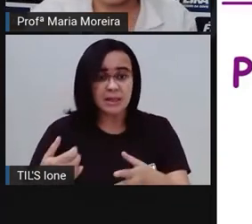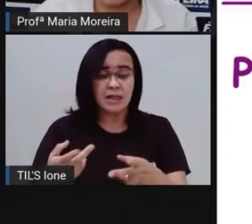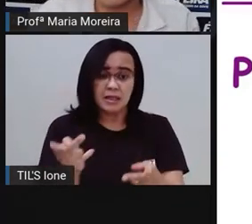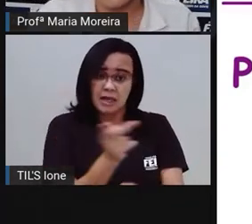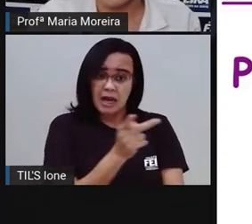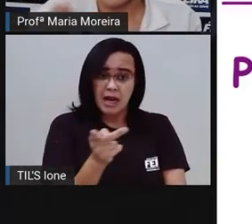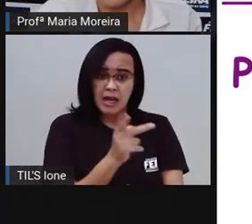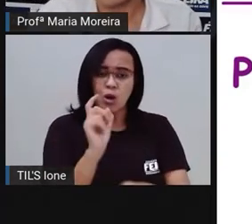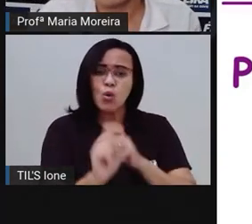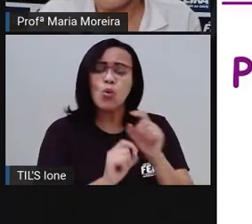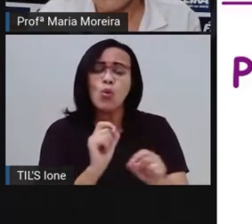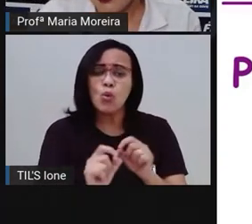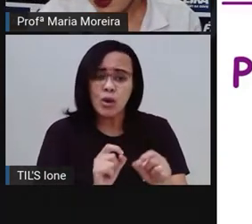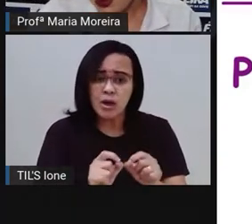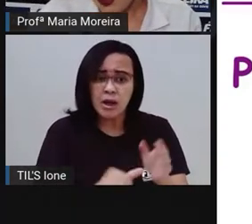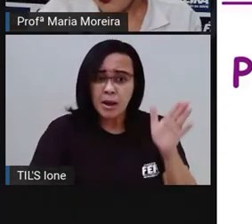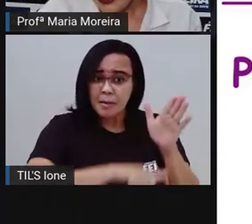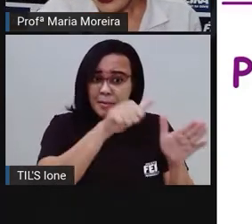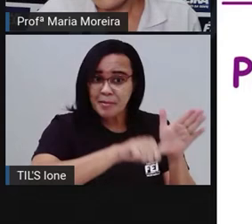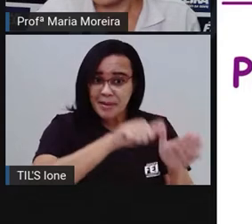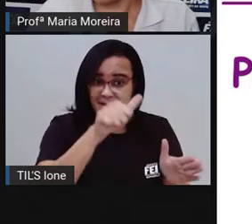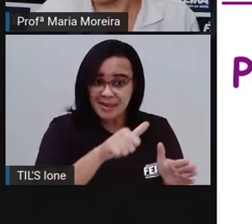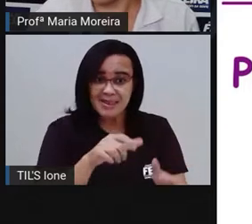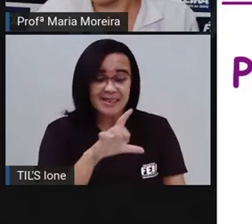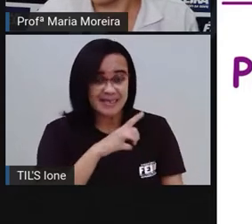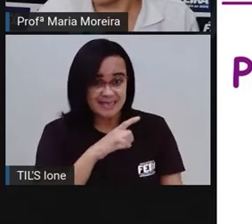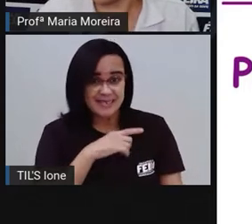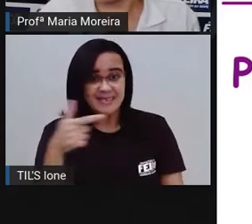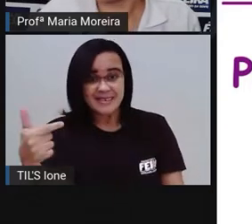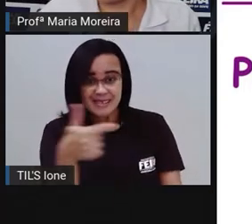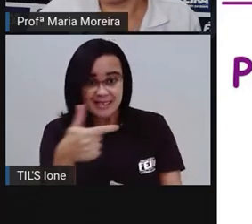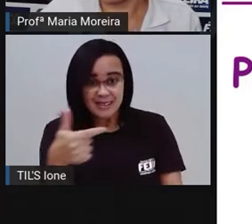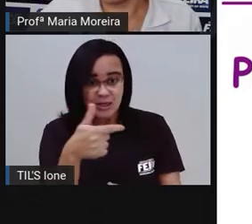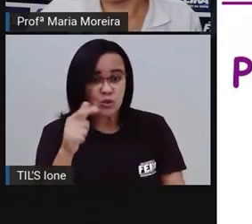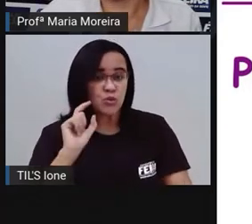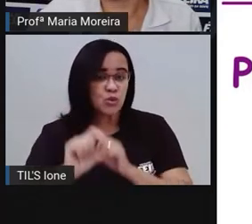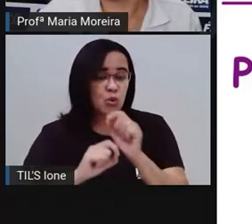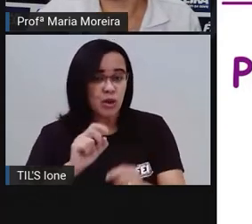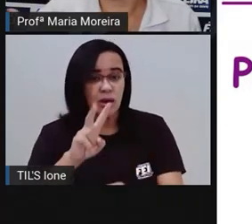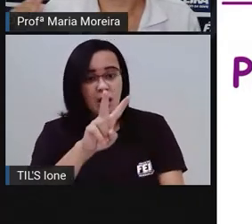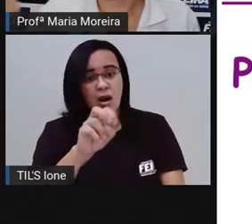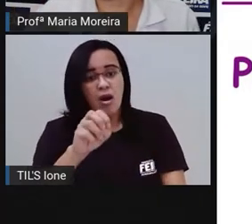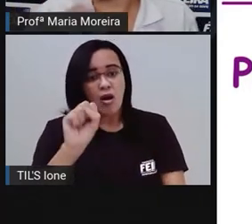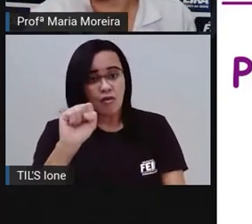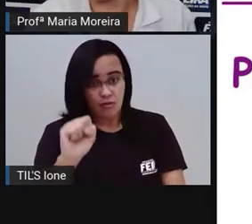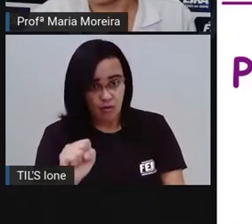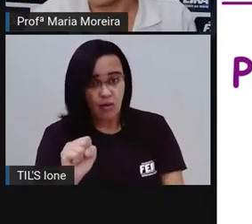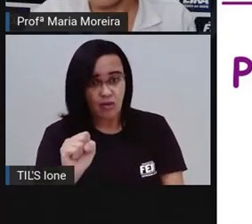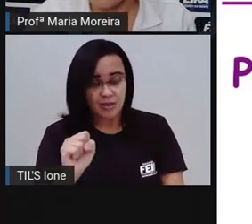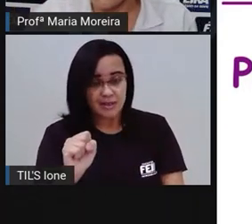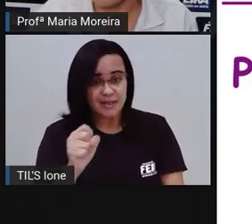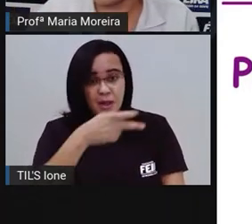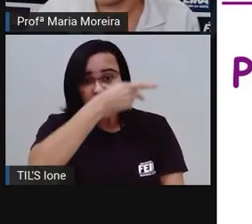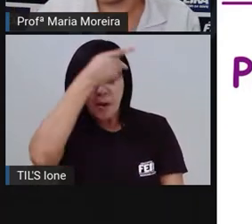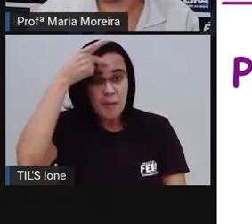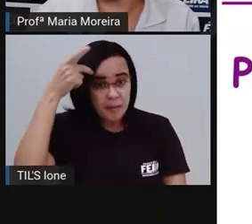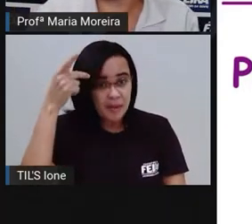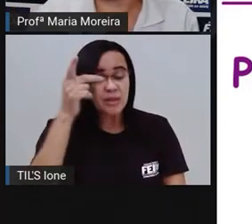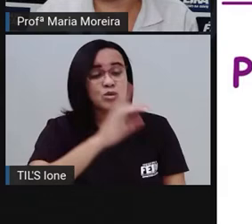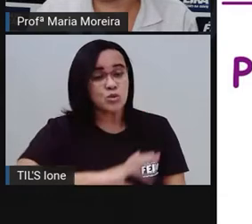seríamos o quê? A primeira pessoa. A segunda pessoa, é vós, né? Que são as pessoas com quem se fala. Ou seja, a